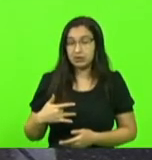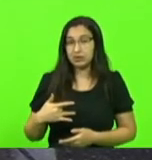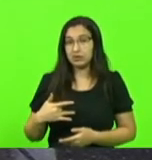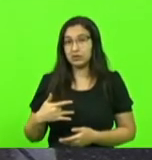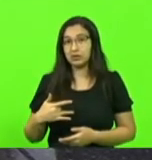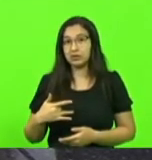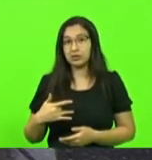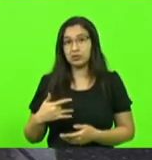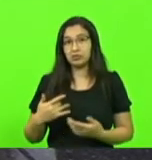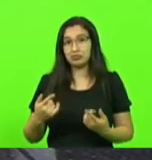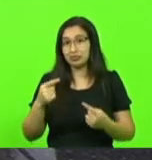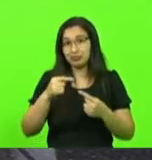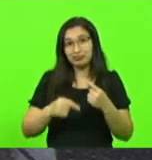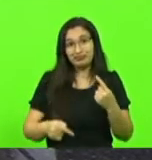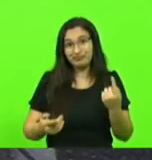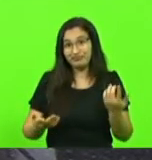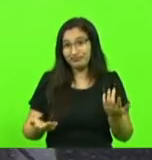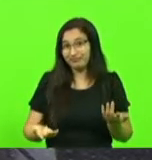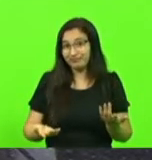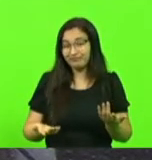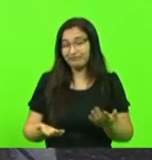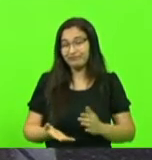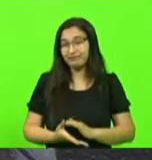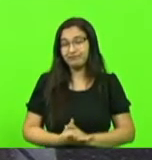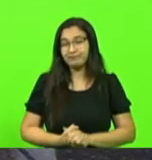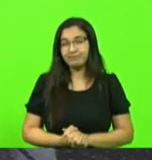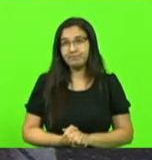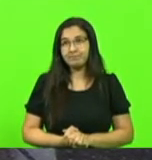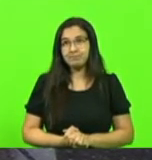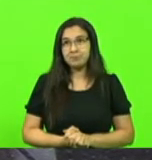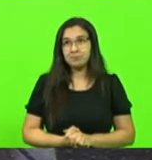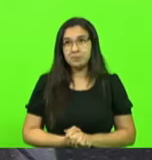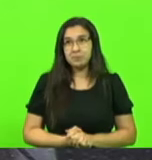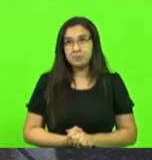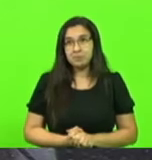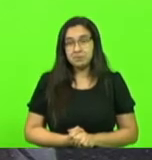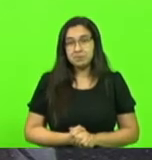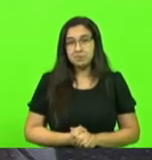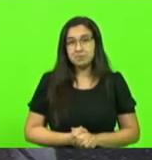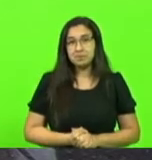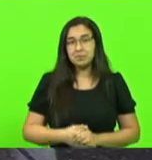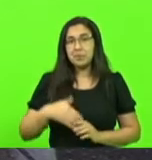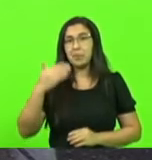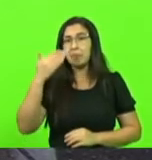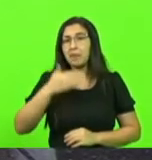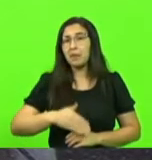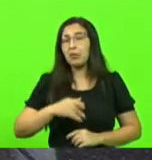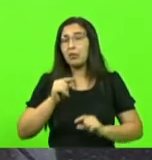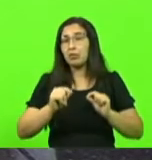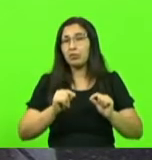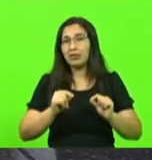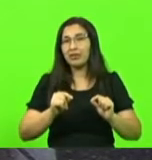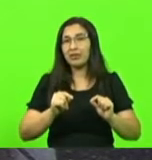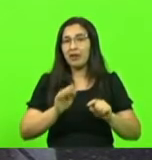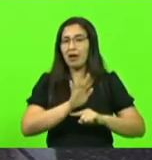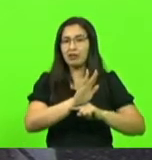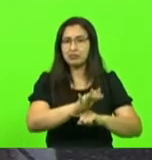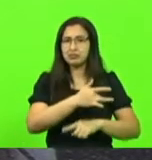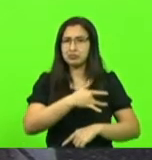não pode ser, não pode ser por questões de saúde. Está mais do que provado que não ajuda na questão de saúde.